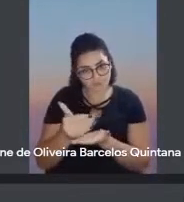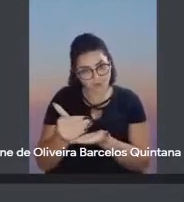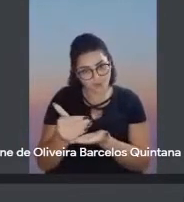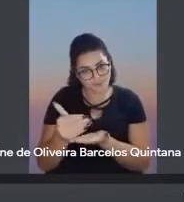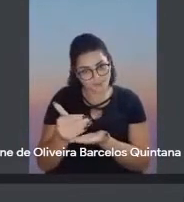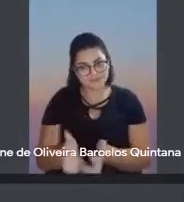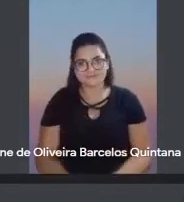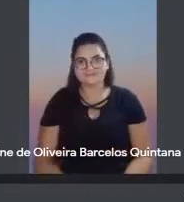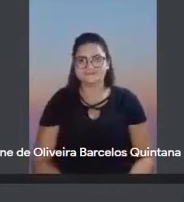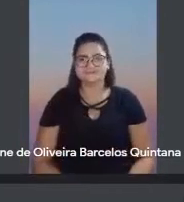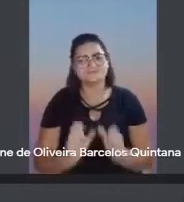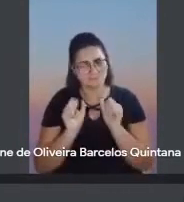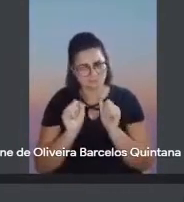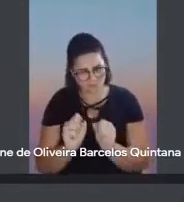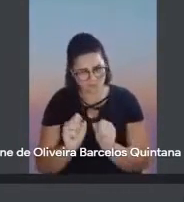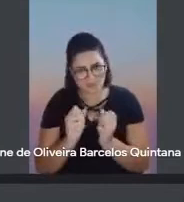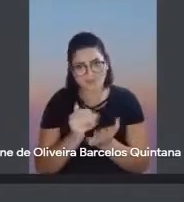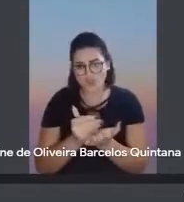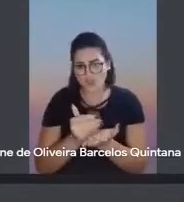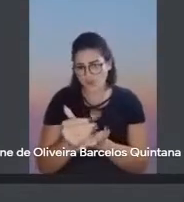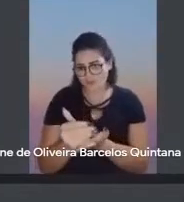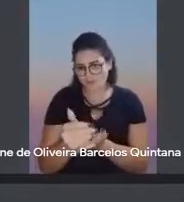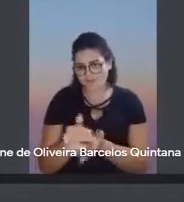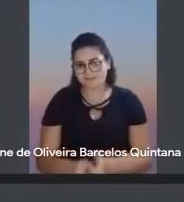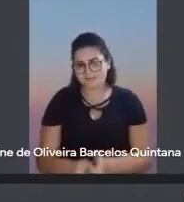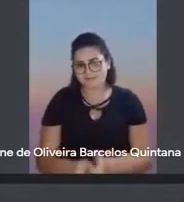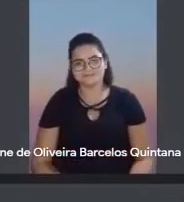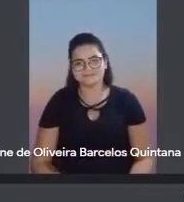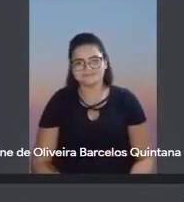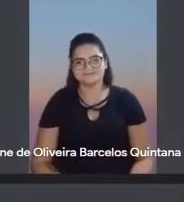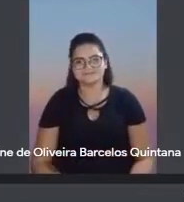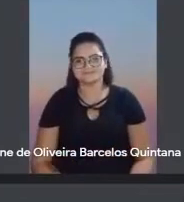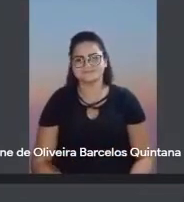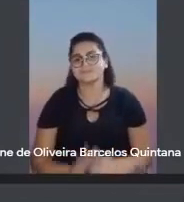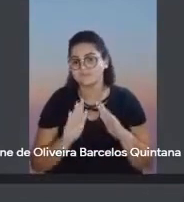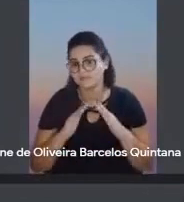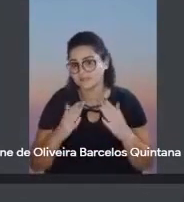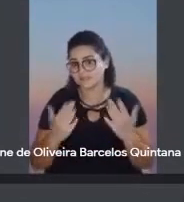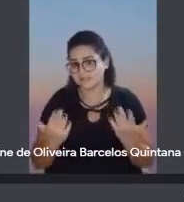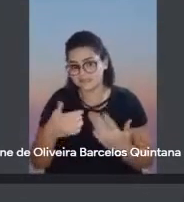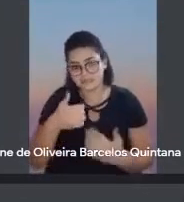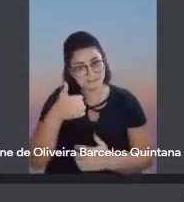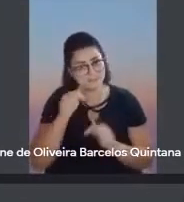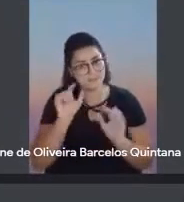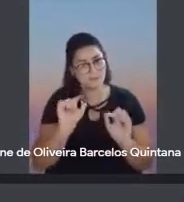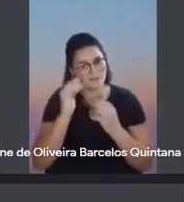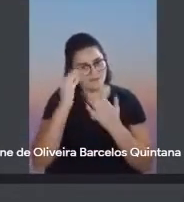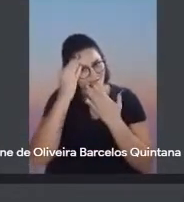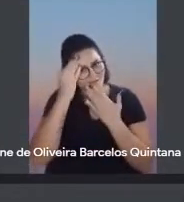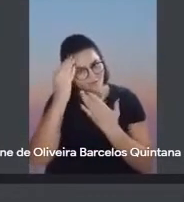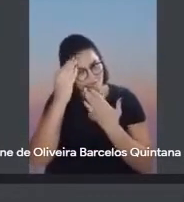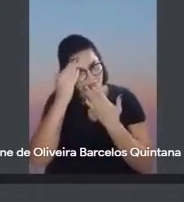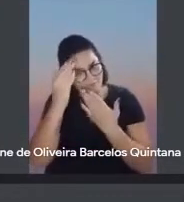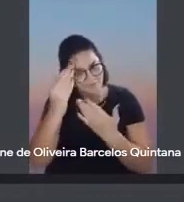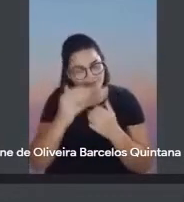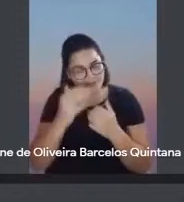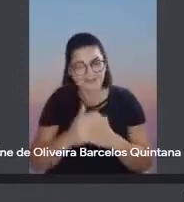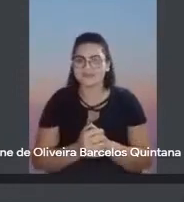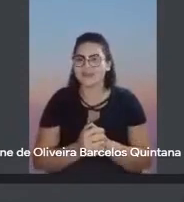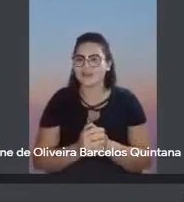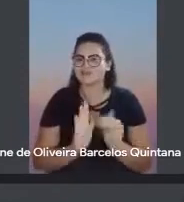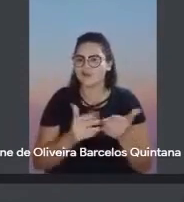Posso começar? Pode, é verdade. Então, primeiramente, muito obrigado por esse